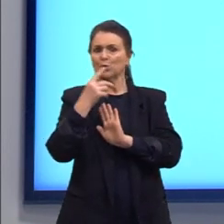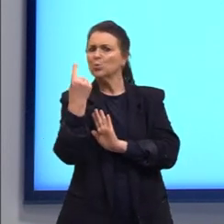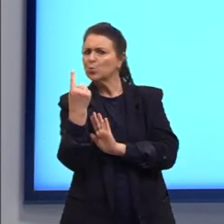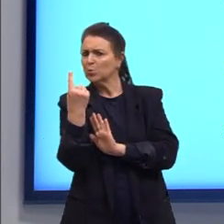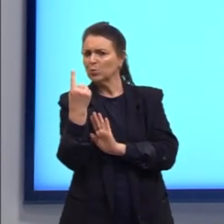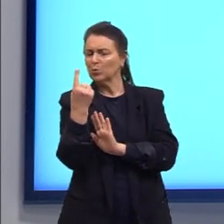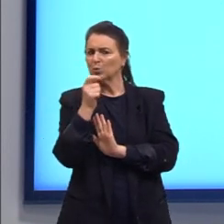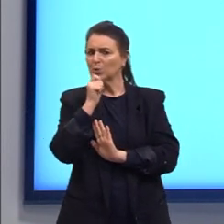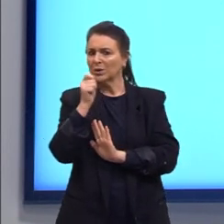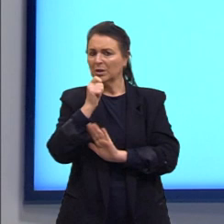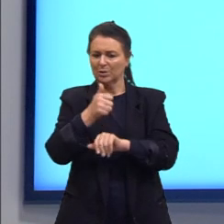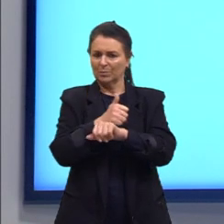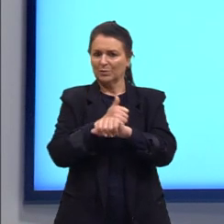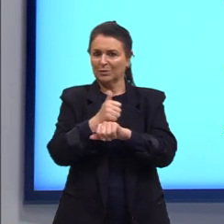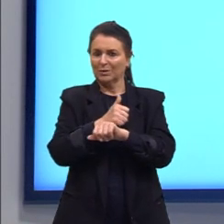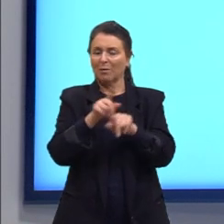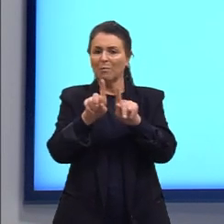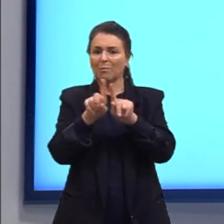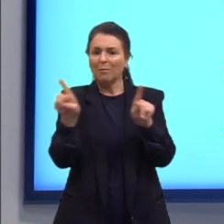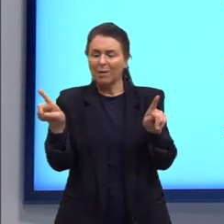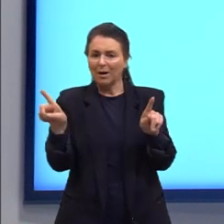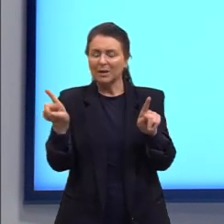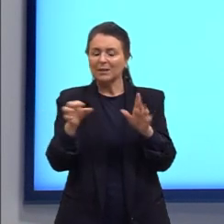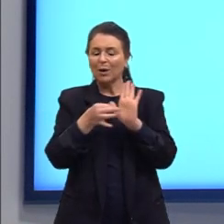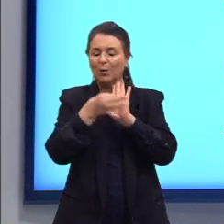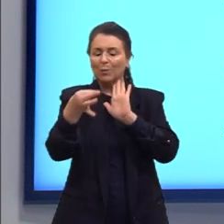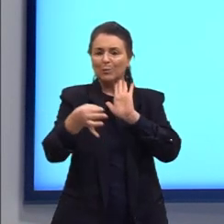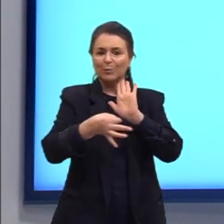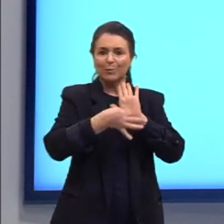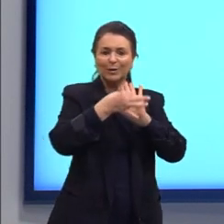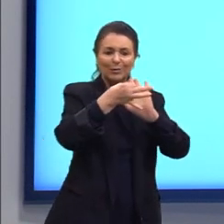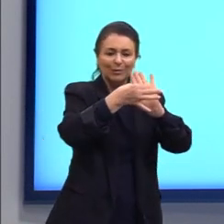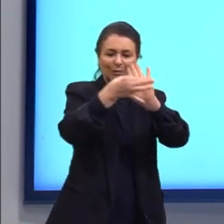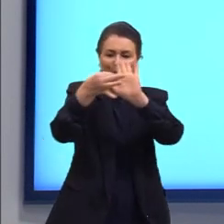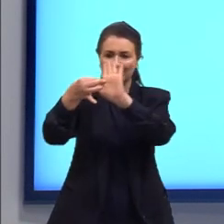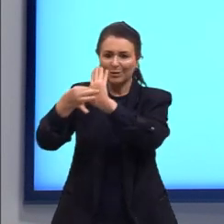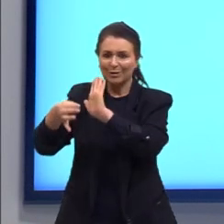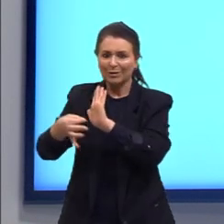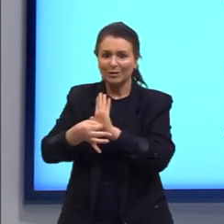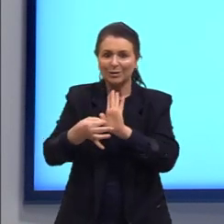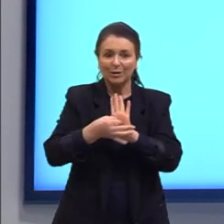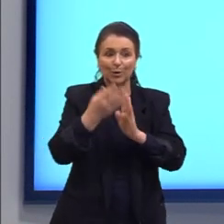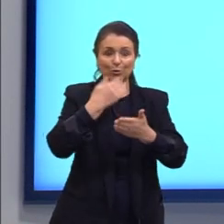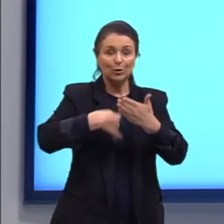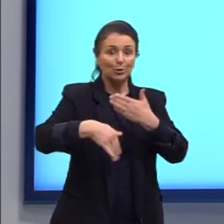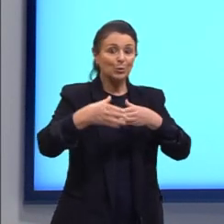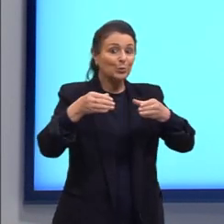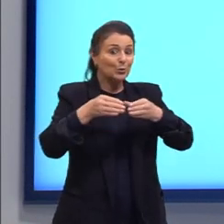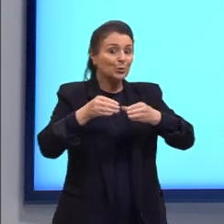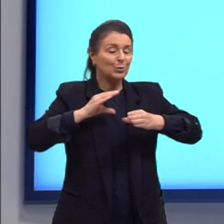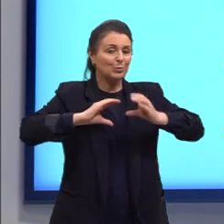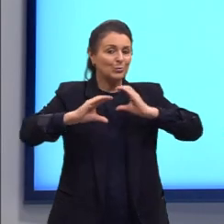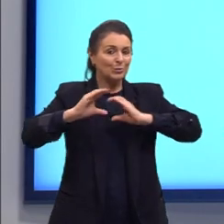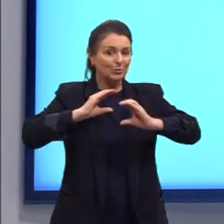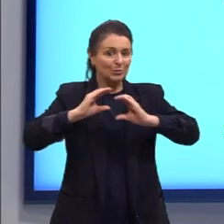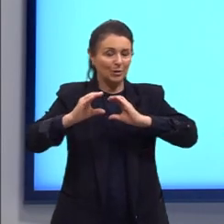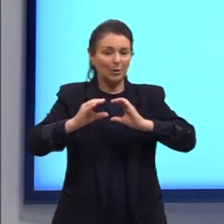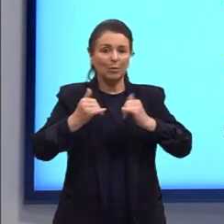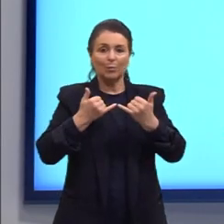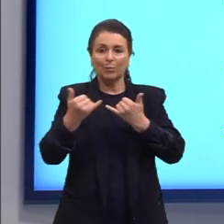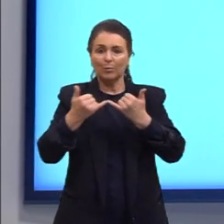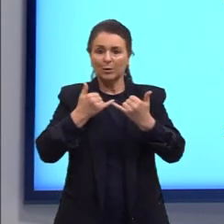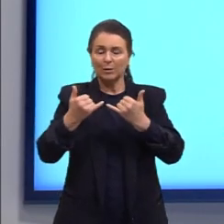específico, mas ele vai trazer a opinião de todo veículo de comunicação. Como é que, por exemplo, uma